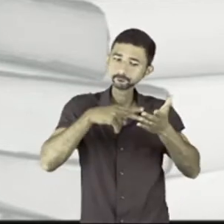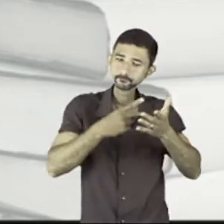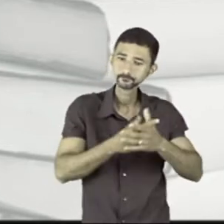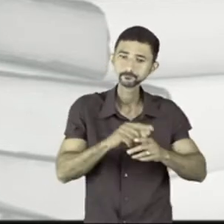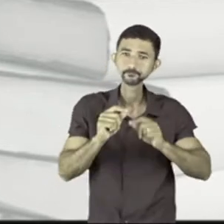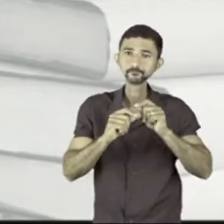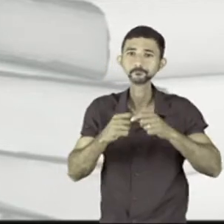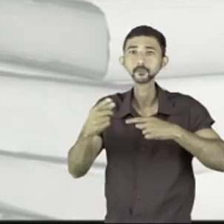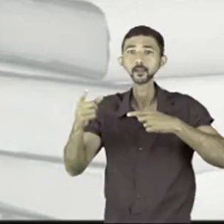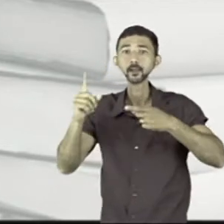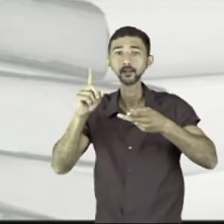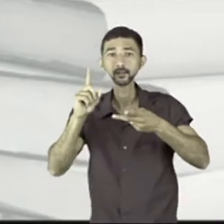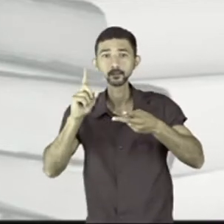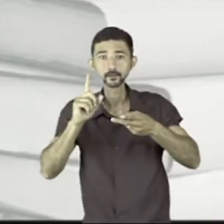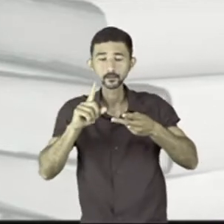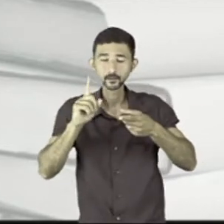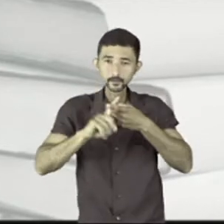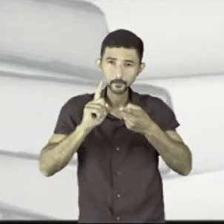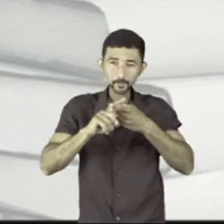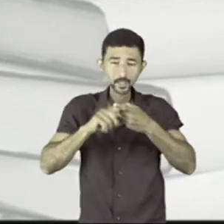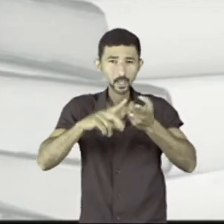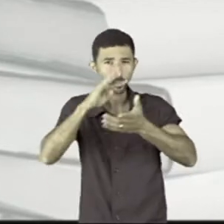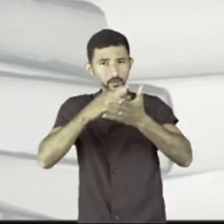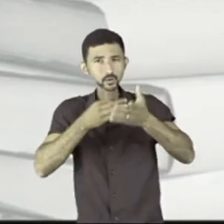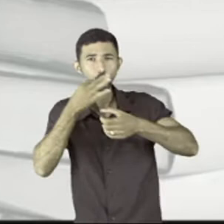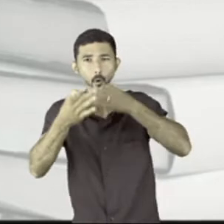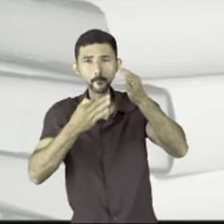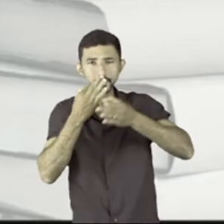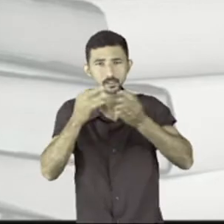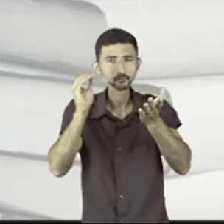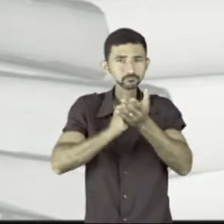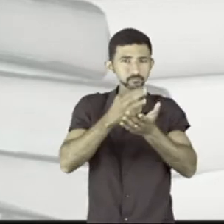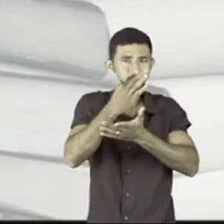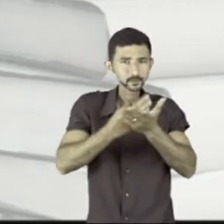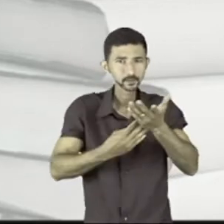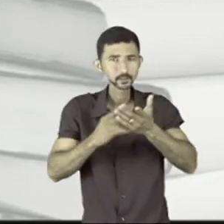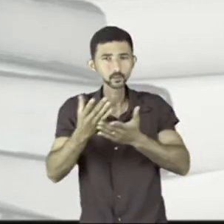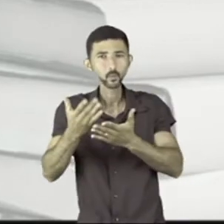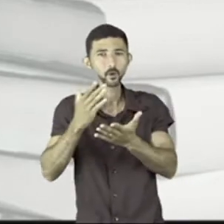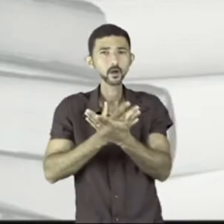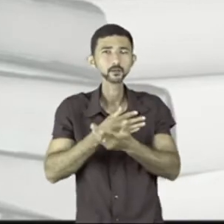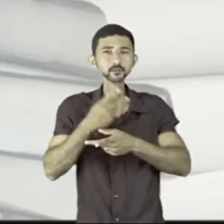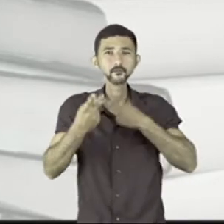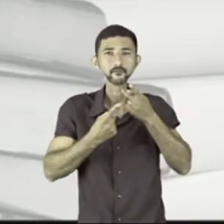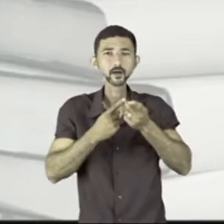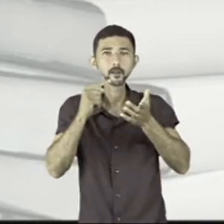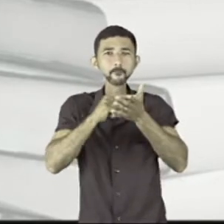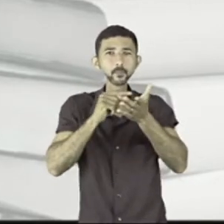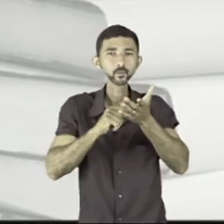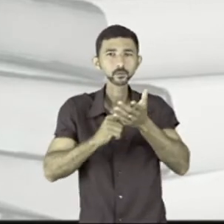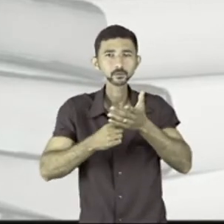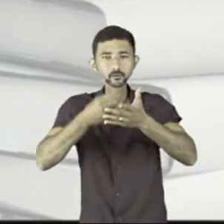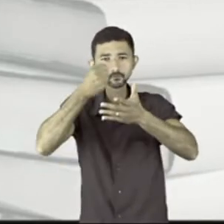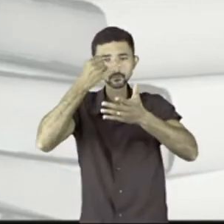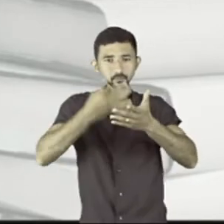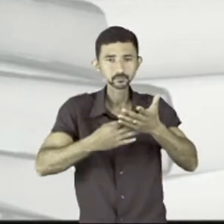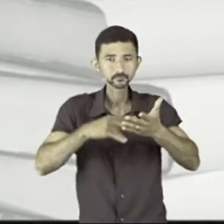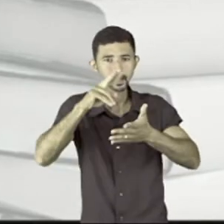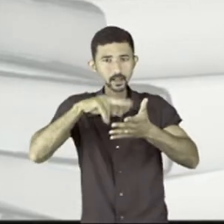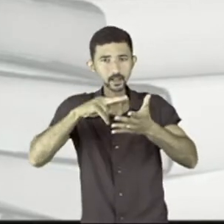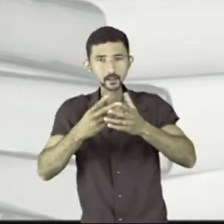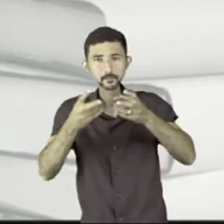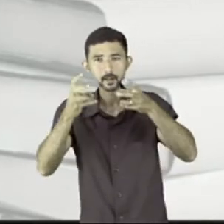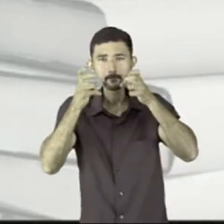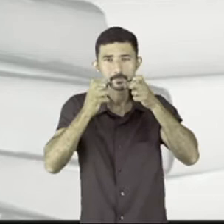é um texto opinativo e antes de nós falarmos da pontuação, eu vou ler com você para nós